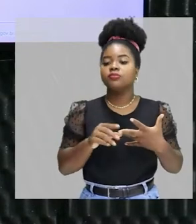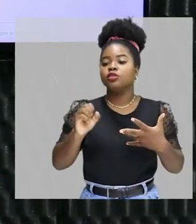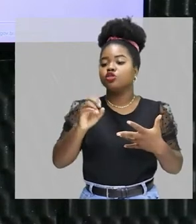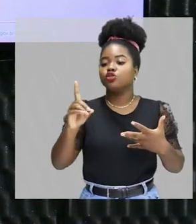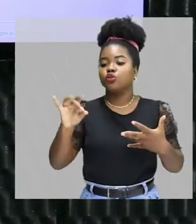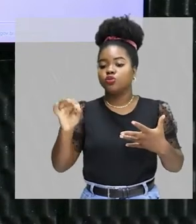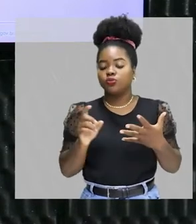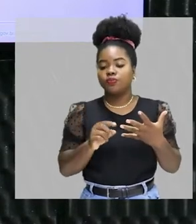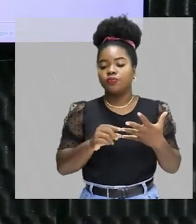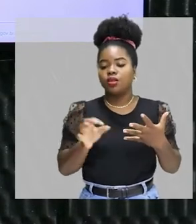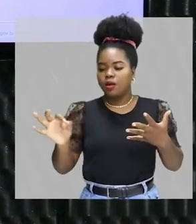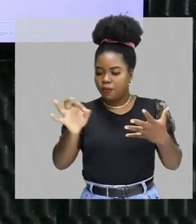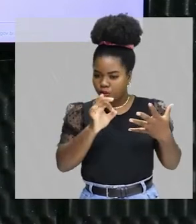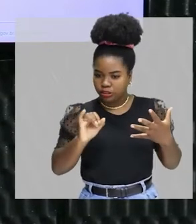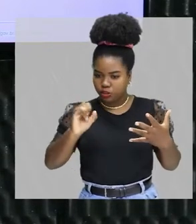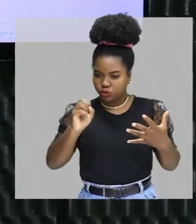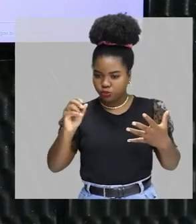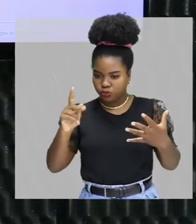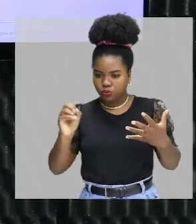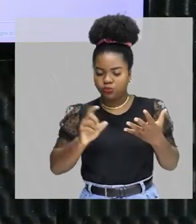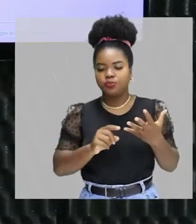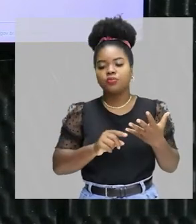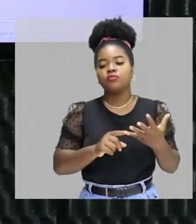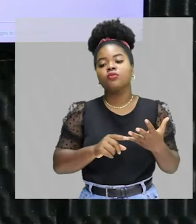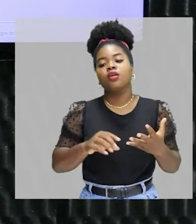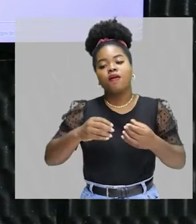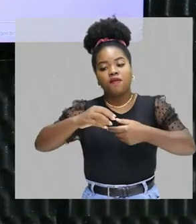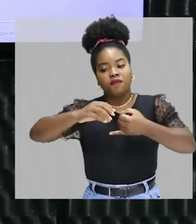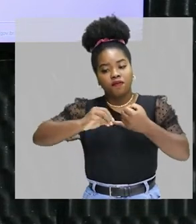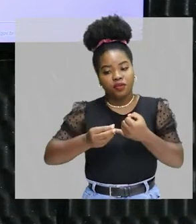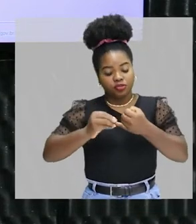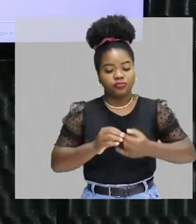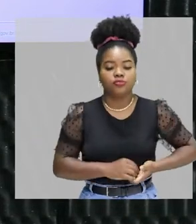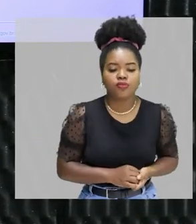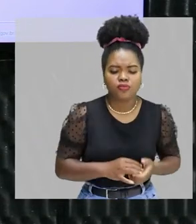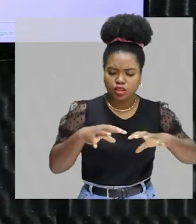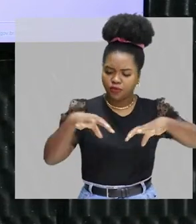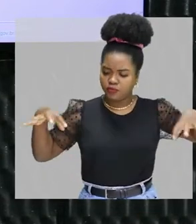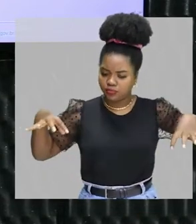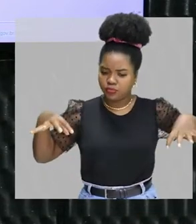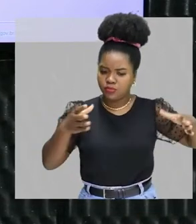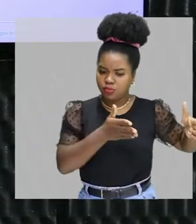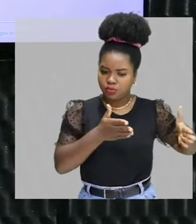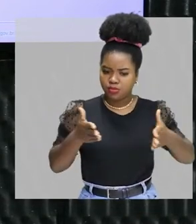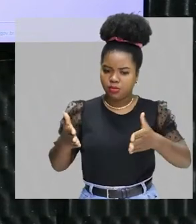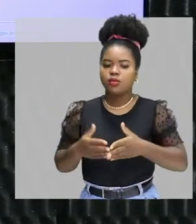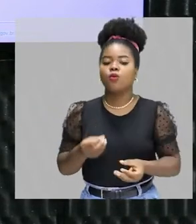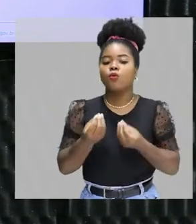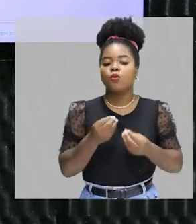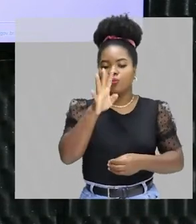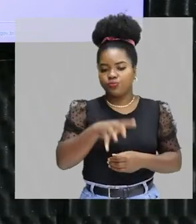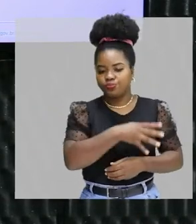bolinhas de isopor, certo? E os grãos de feijão. Os componentes foram separados em etapas na seguinte